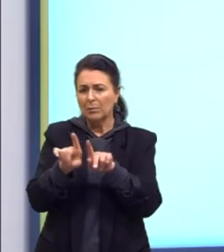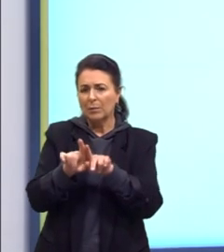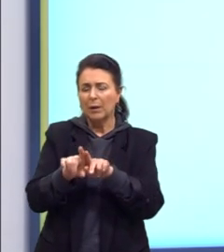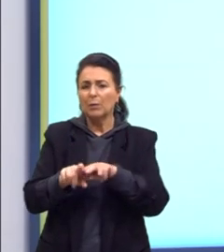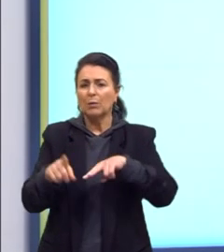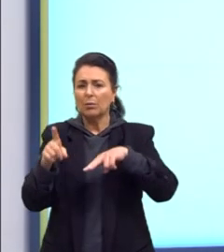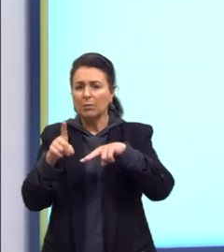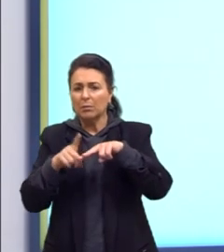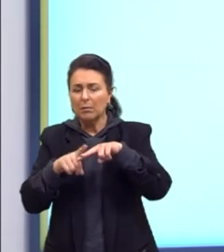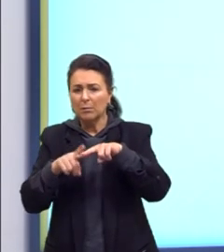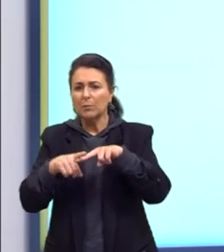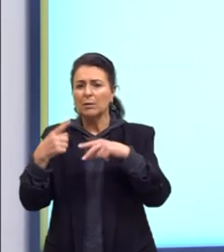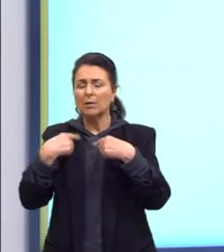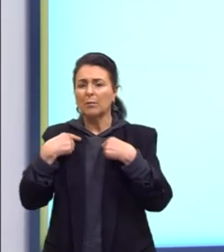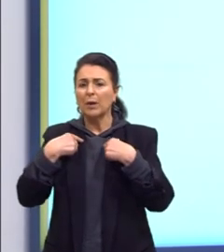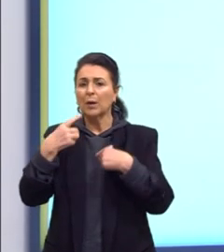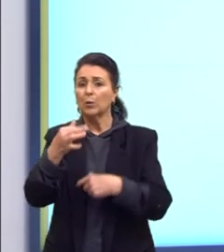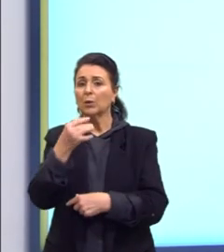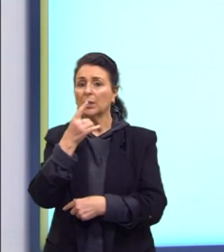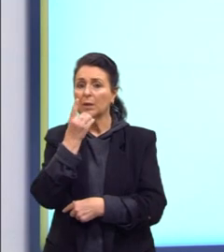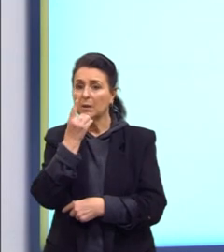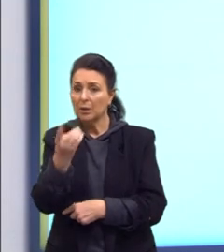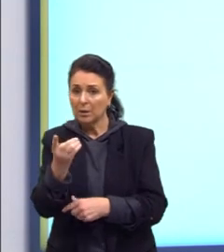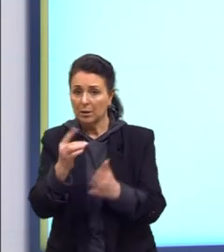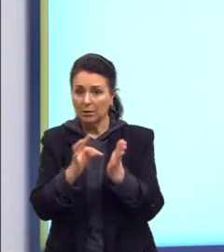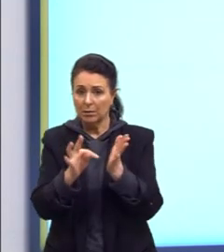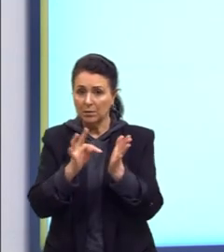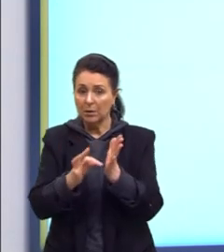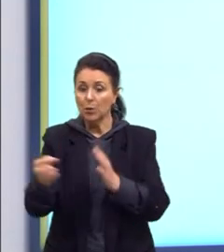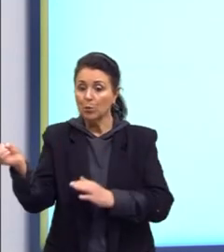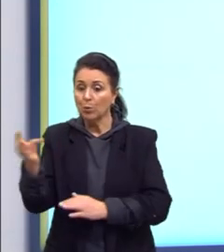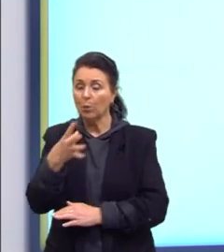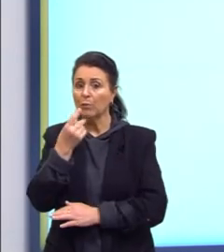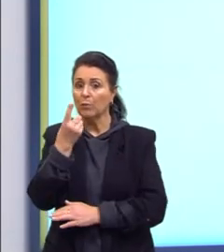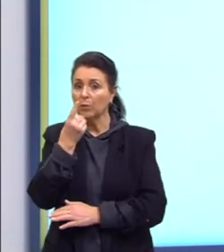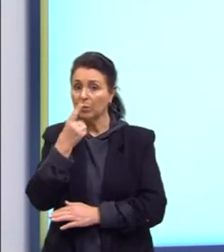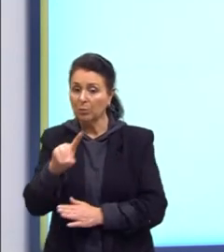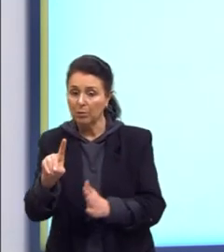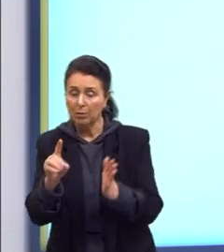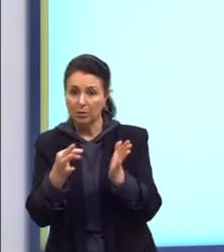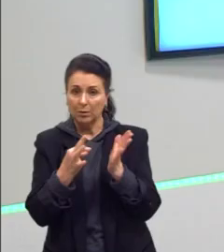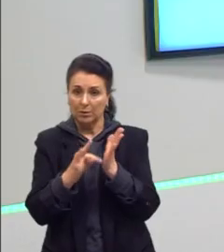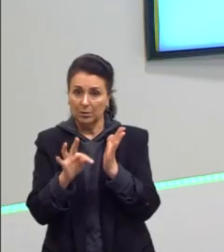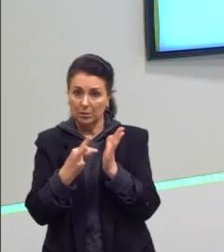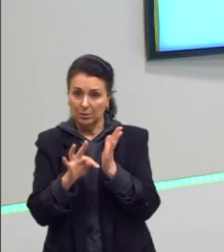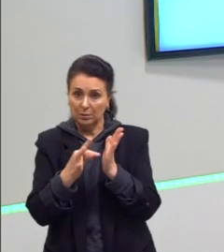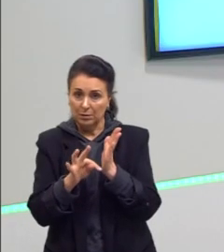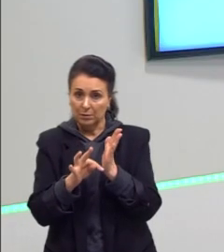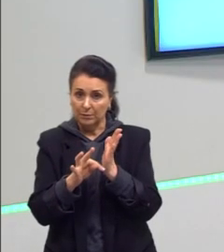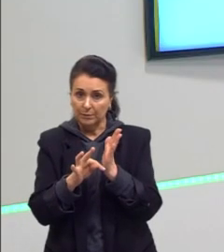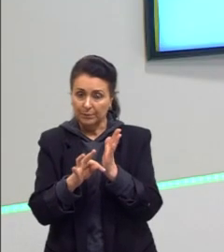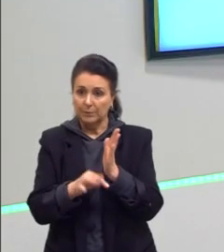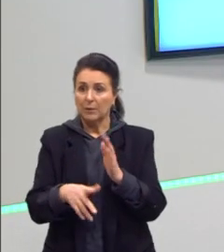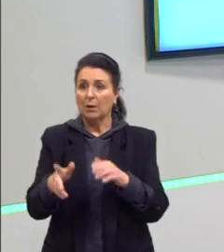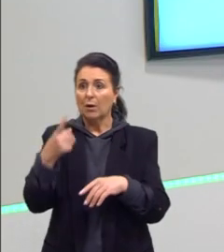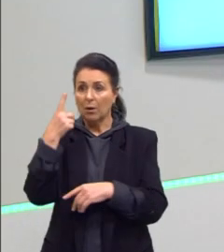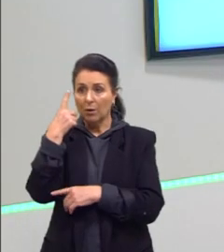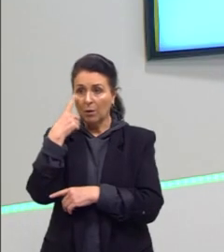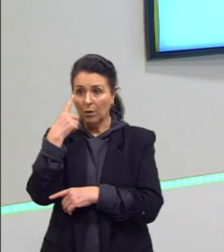e o neodarwinismo, principalmente. Então, vamos ver um pouquinho da biogênese, o fixismo.